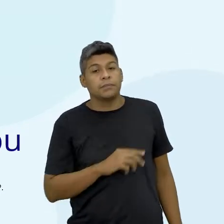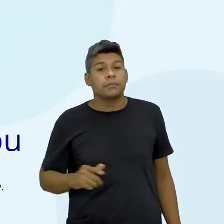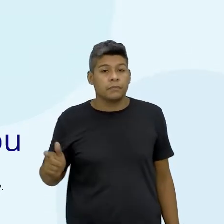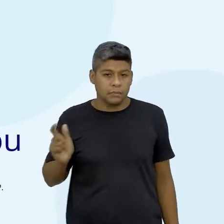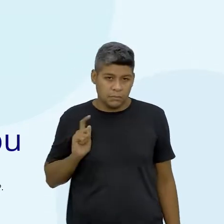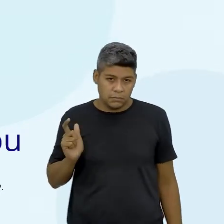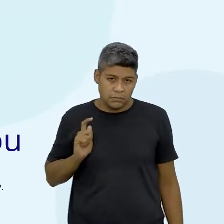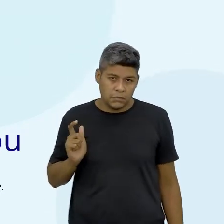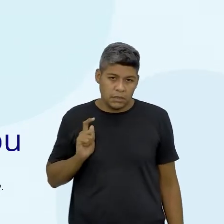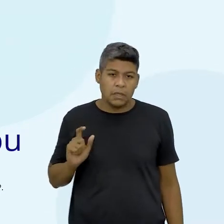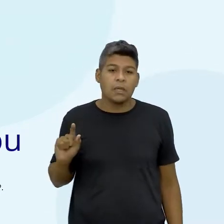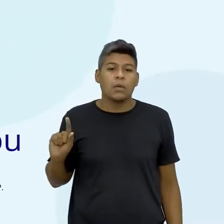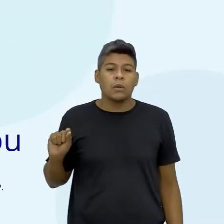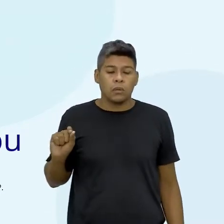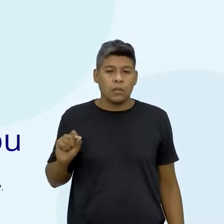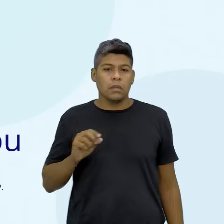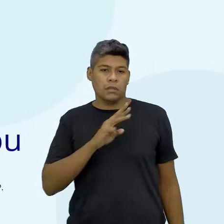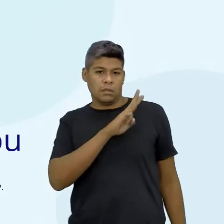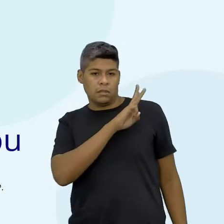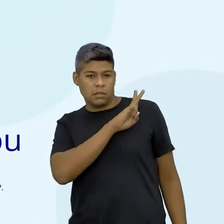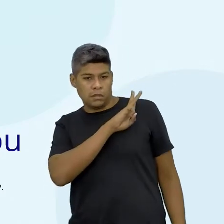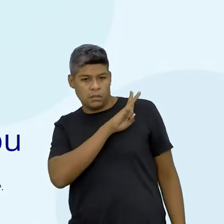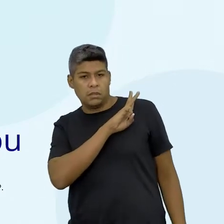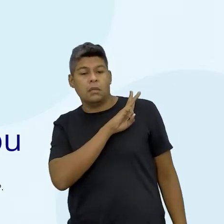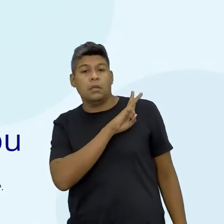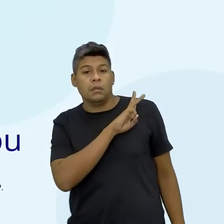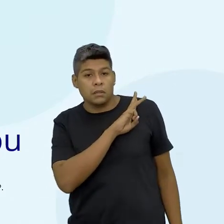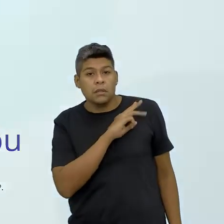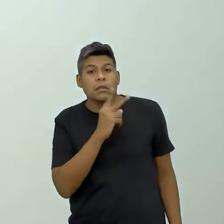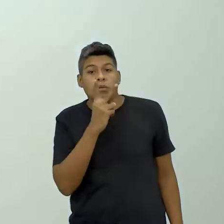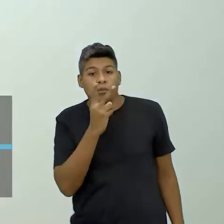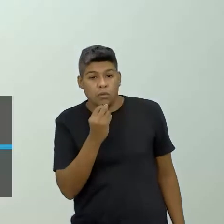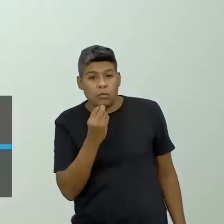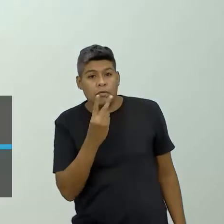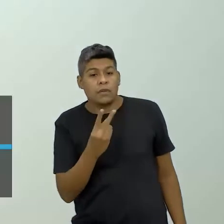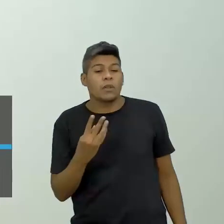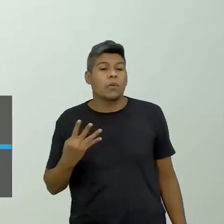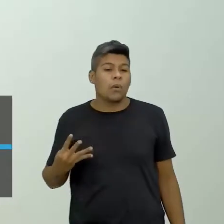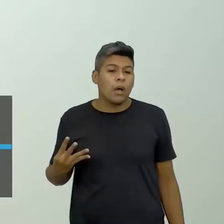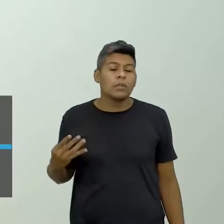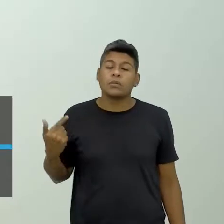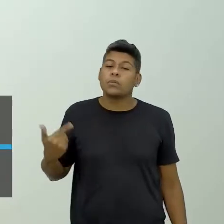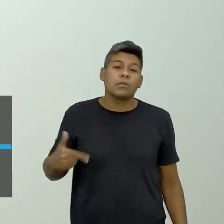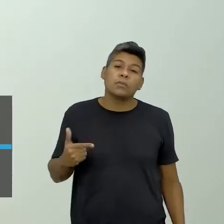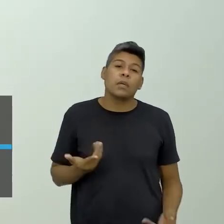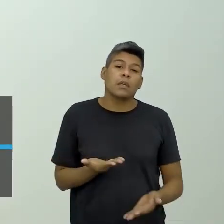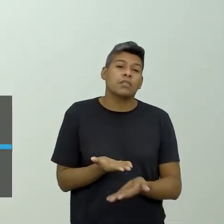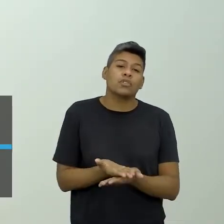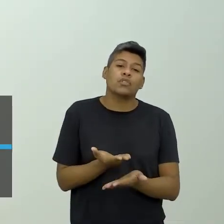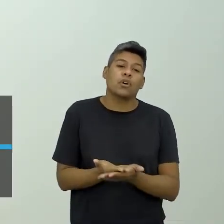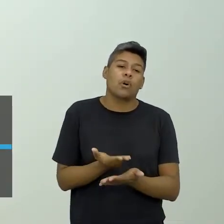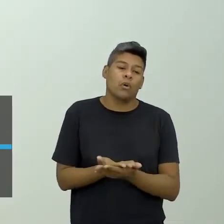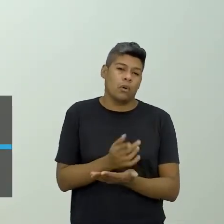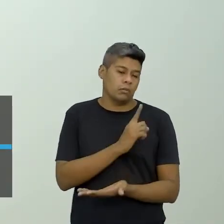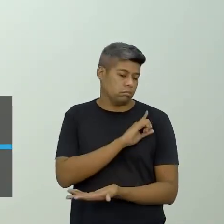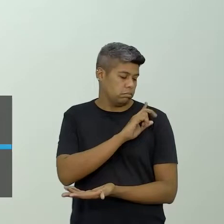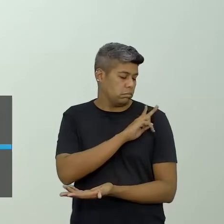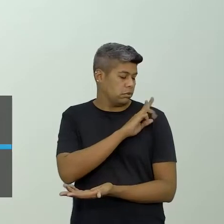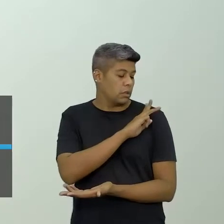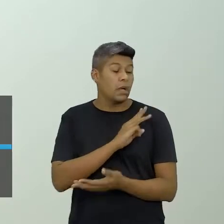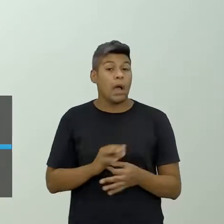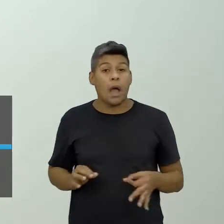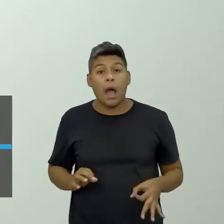série inteira, tem a terceira série inteira, então em 2024 eu não vou ter mais a escola, né, o ensino médio.